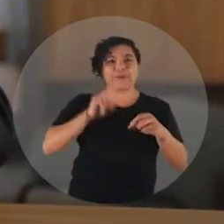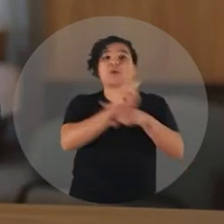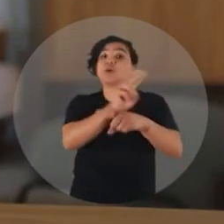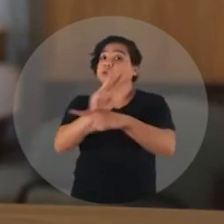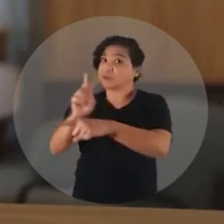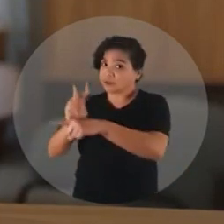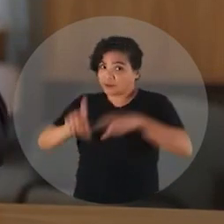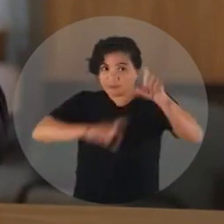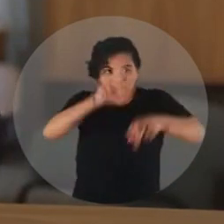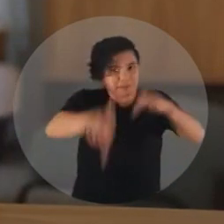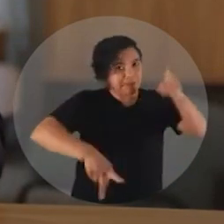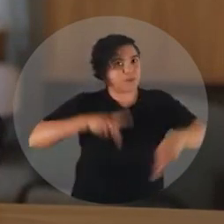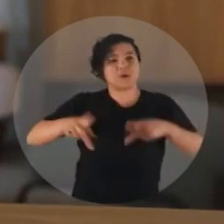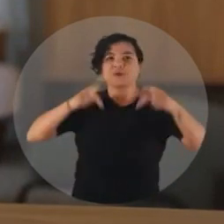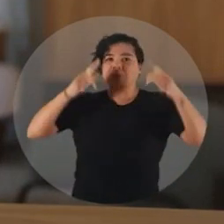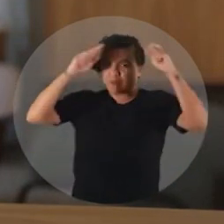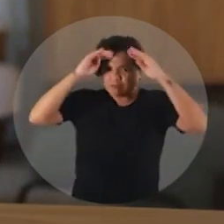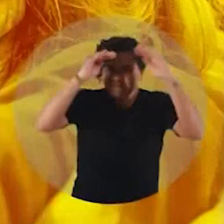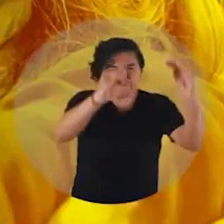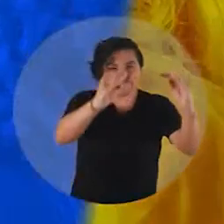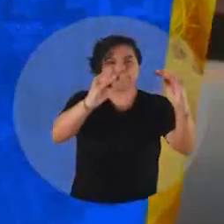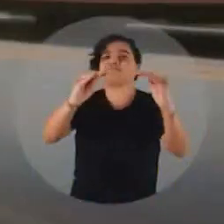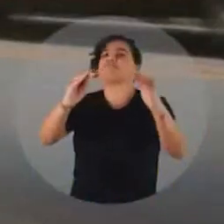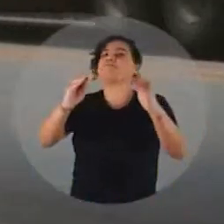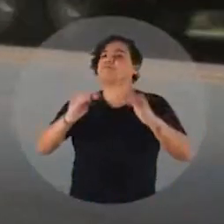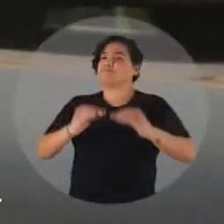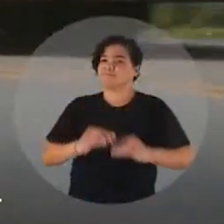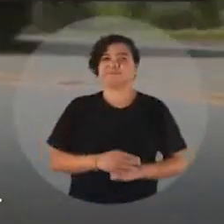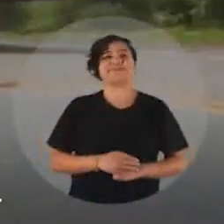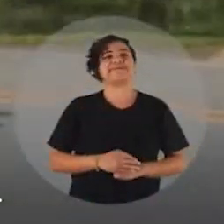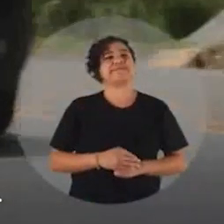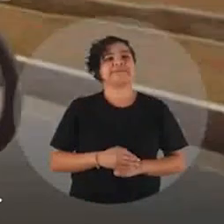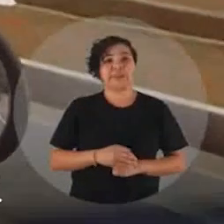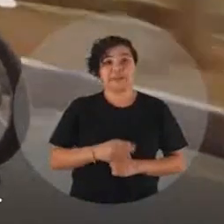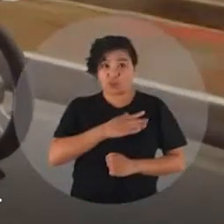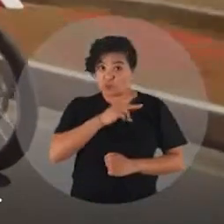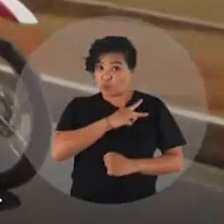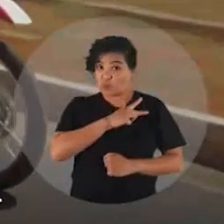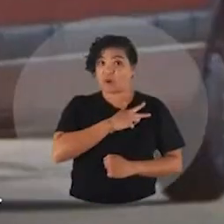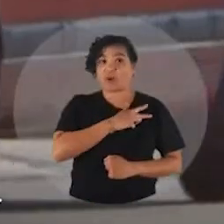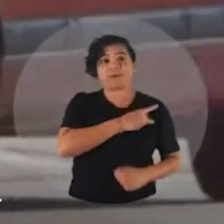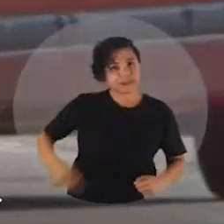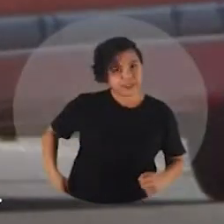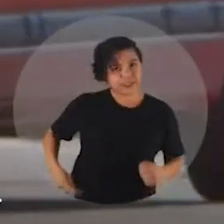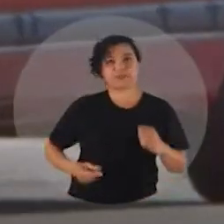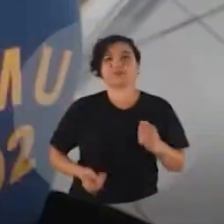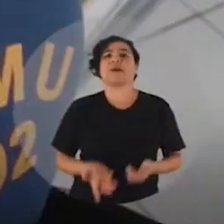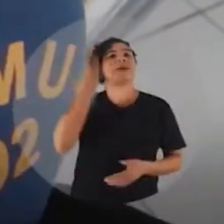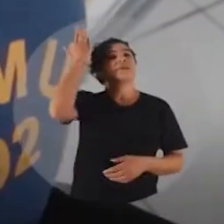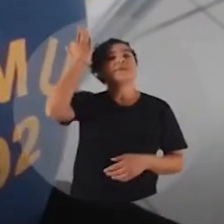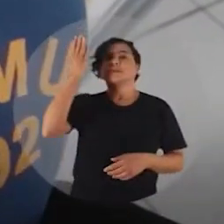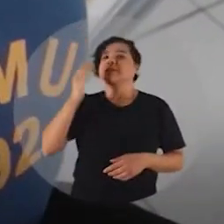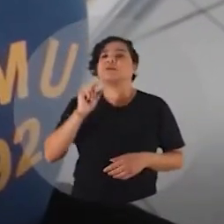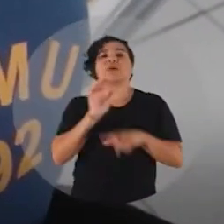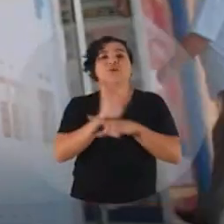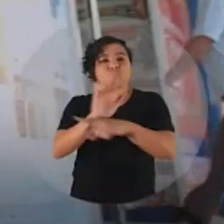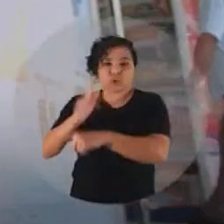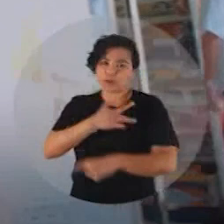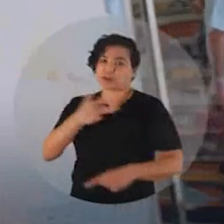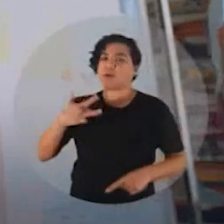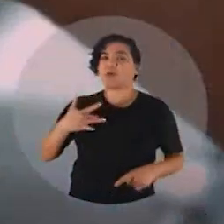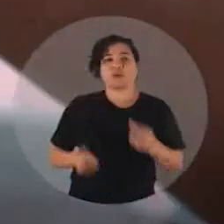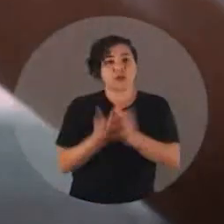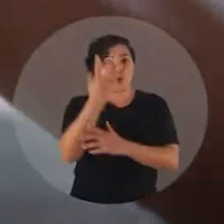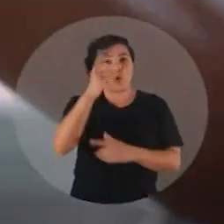do povo com o respeito e o carinho que ele merece. Lula foi o presidente que mais fez pela saúde. Criou o SAMU 192.